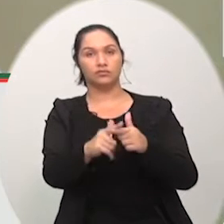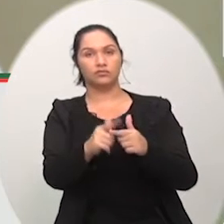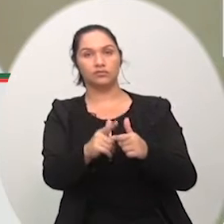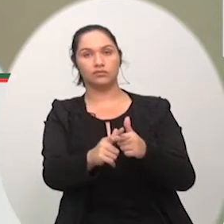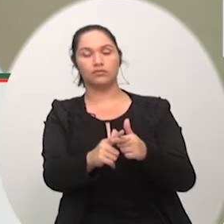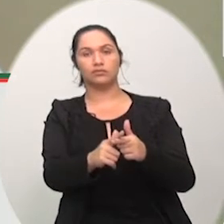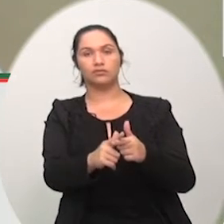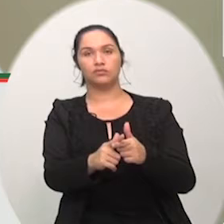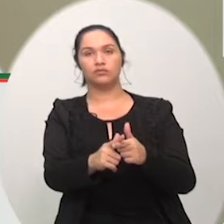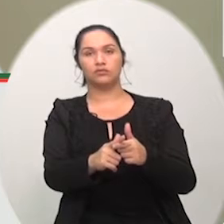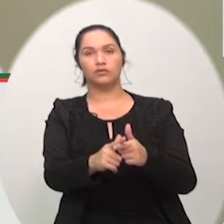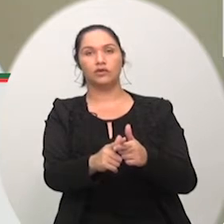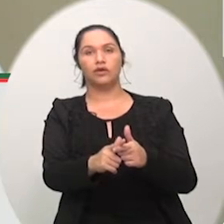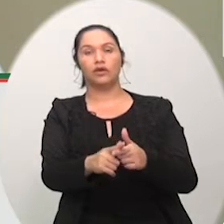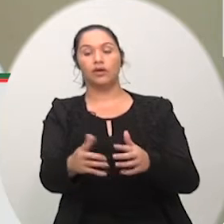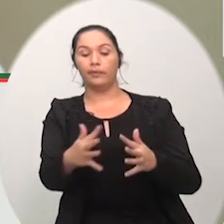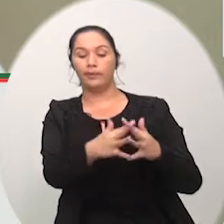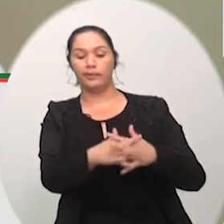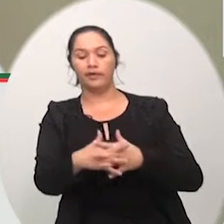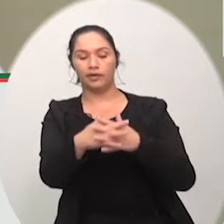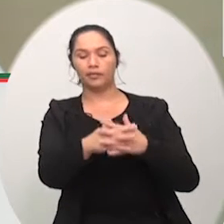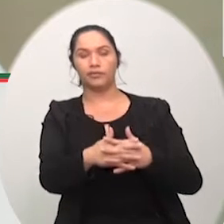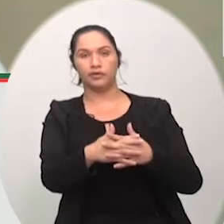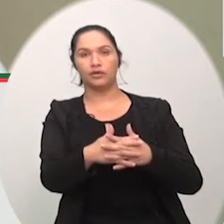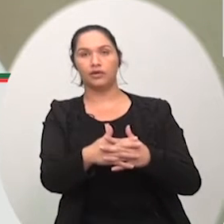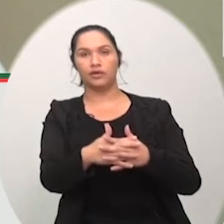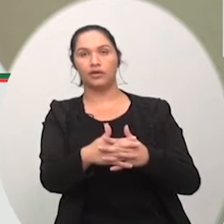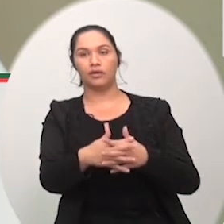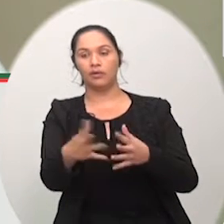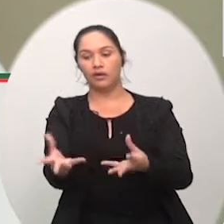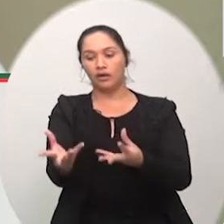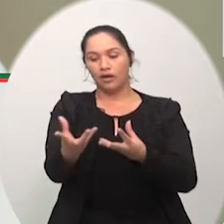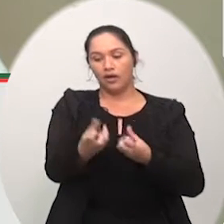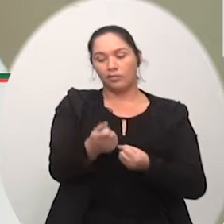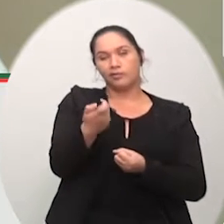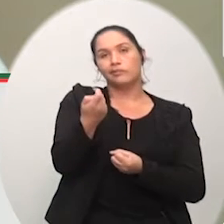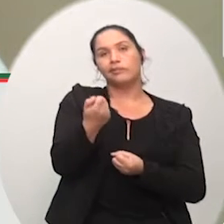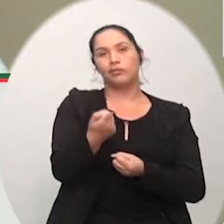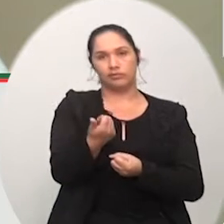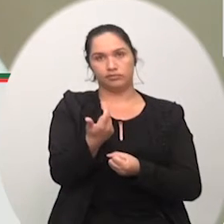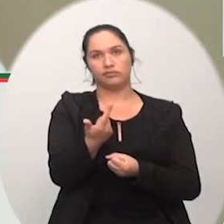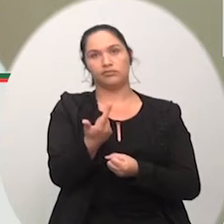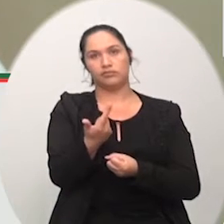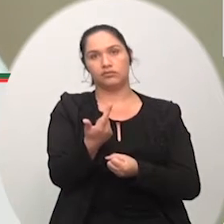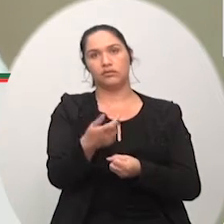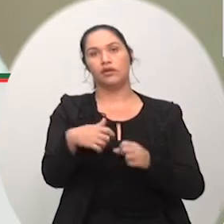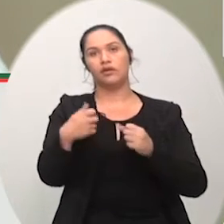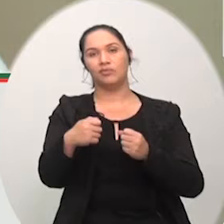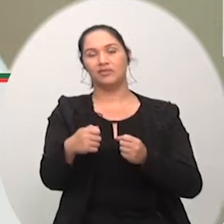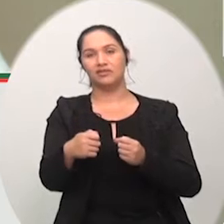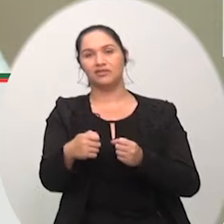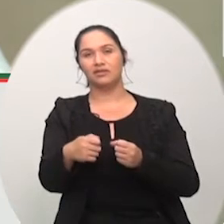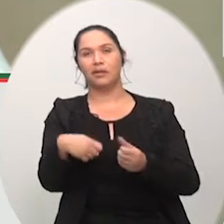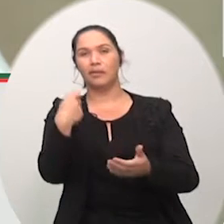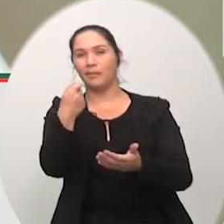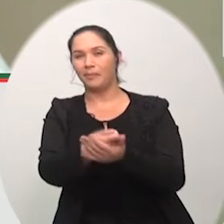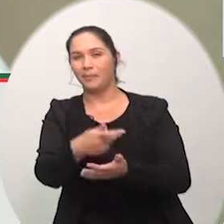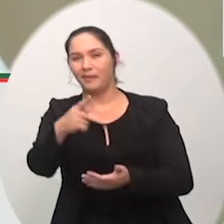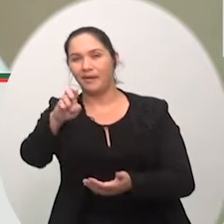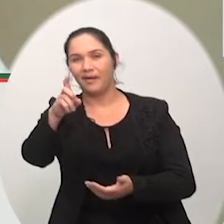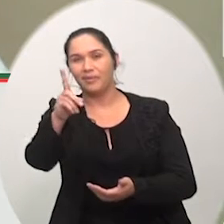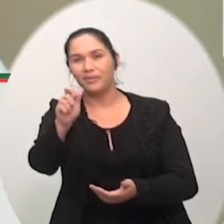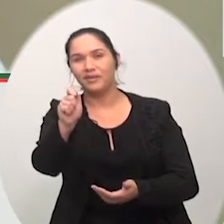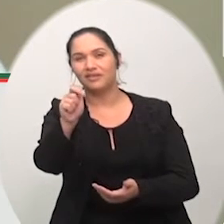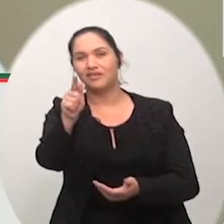frete que se paga a gente sabe que é baixo pelo trabalho que eles fazem e ainda tem que desembolsar para pagar pedágio é complicado